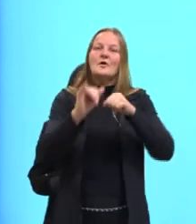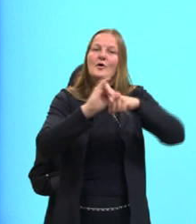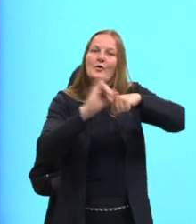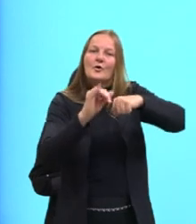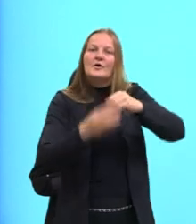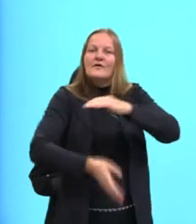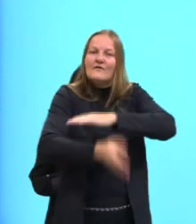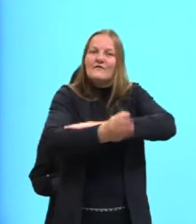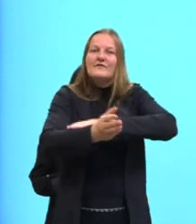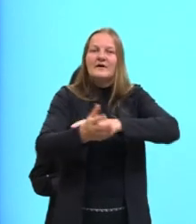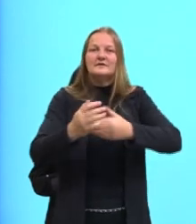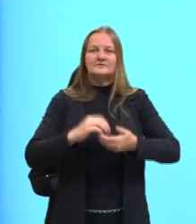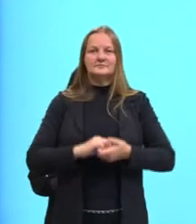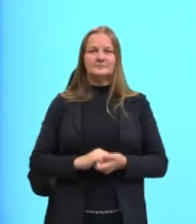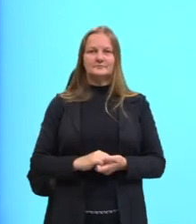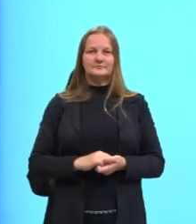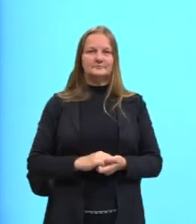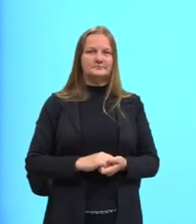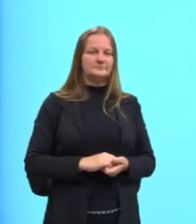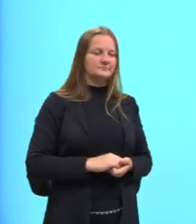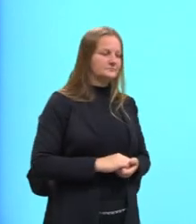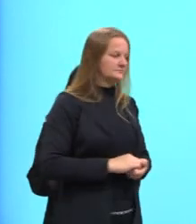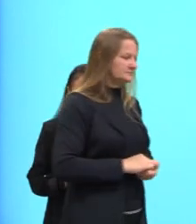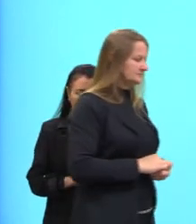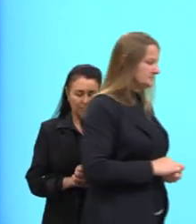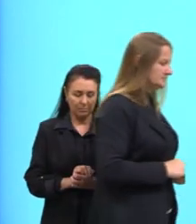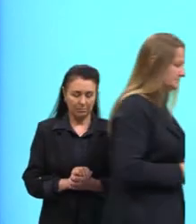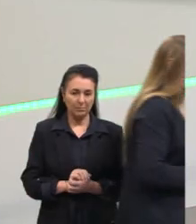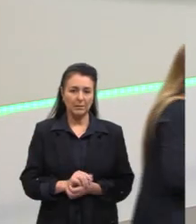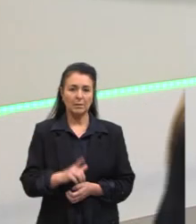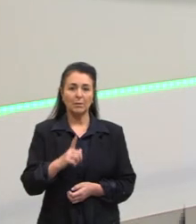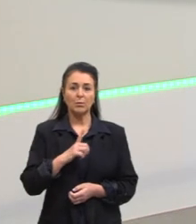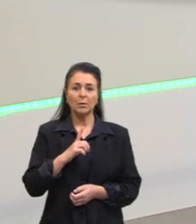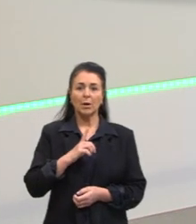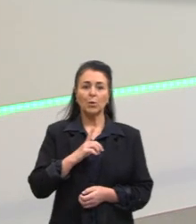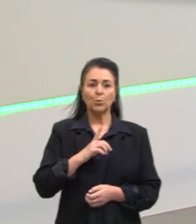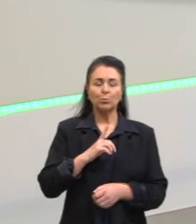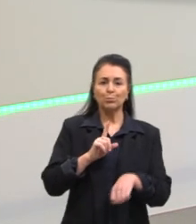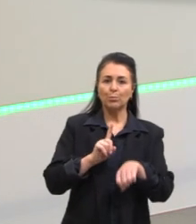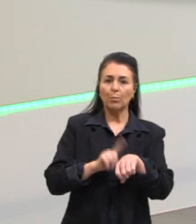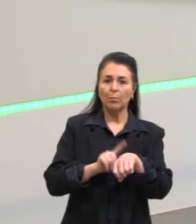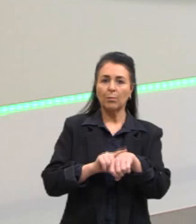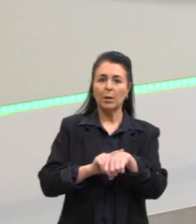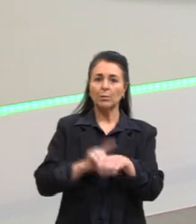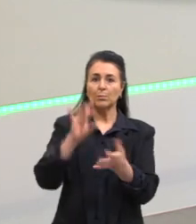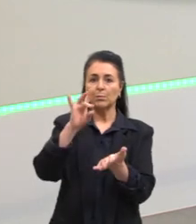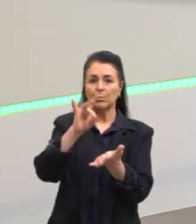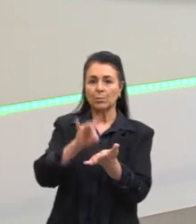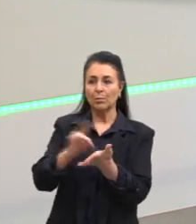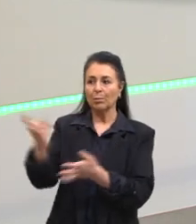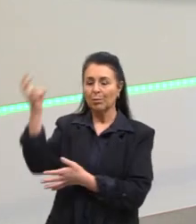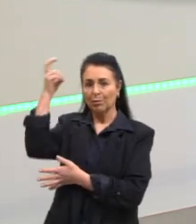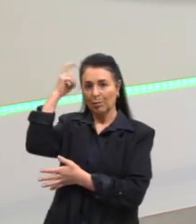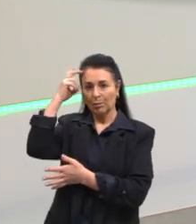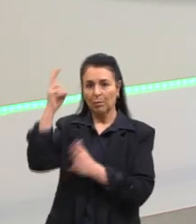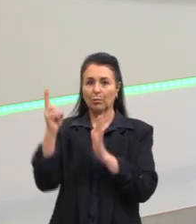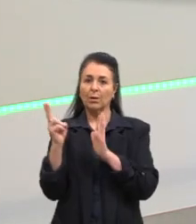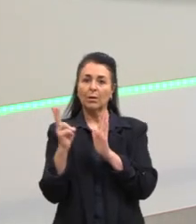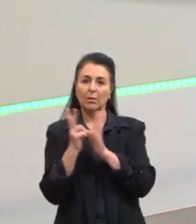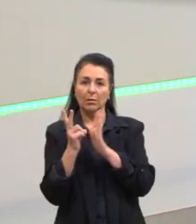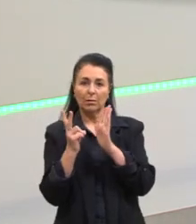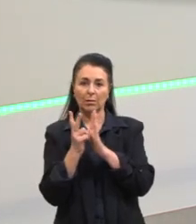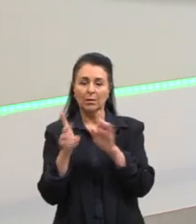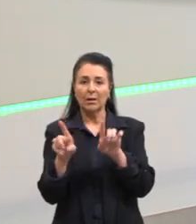um novo momento de consolidação da cultura indígena e da cultura do homem